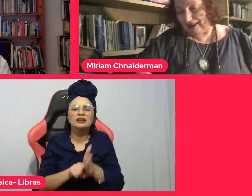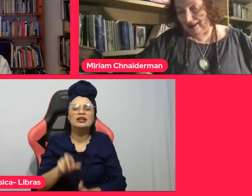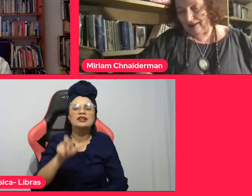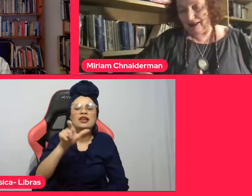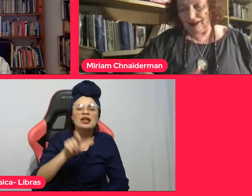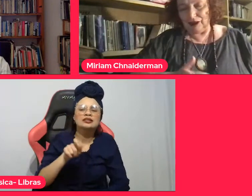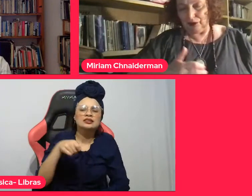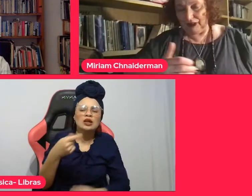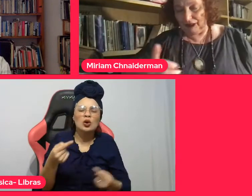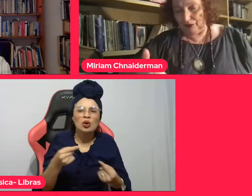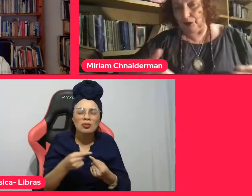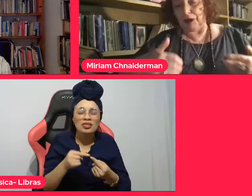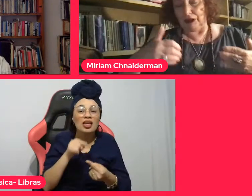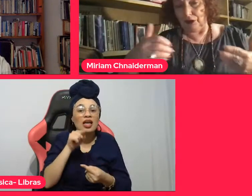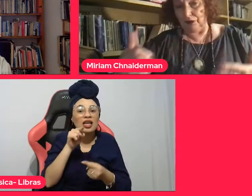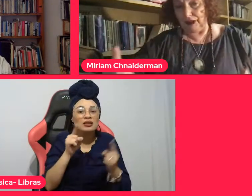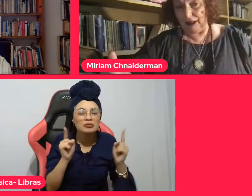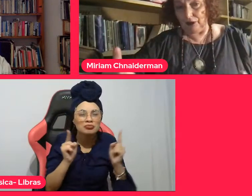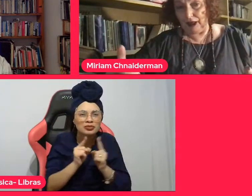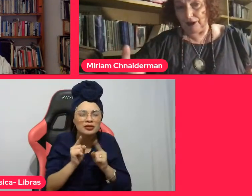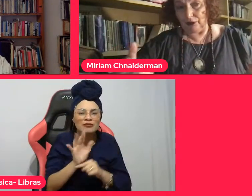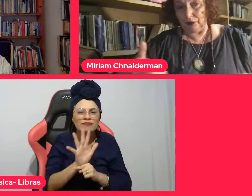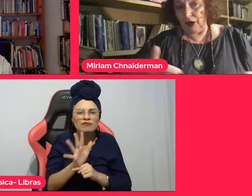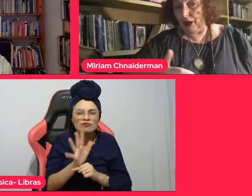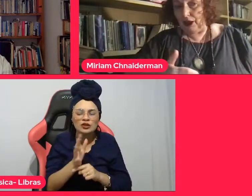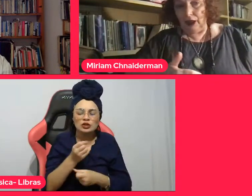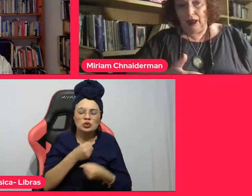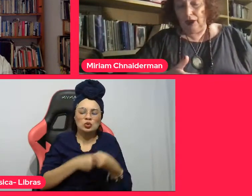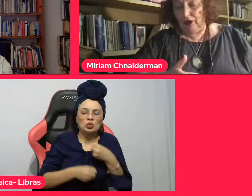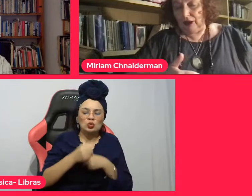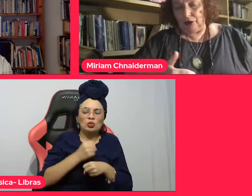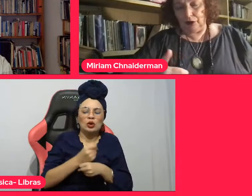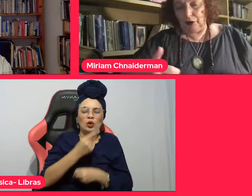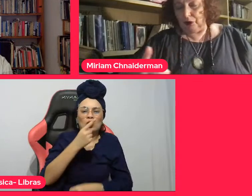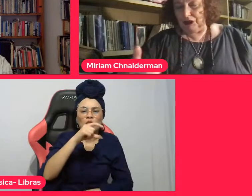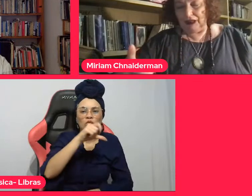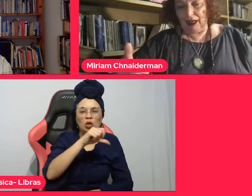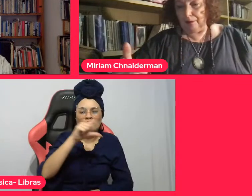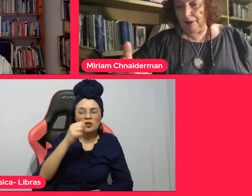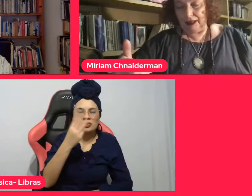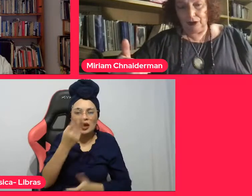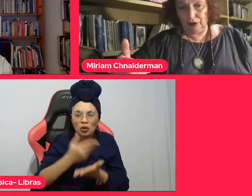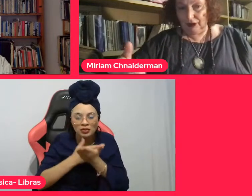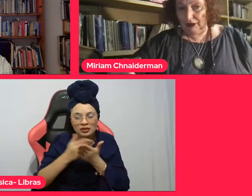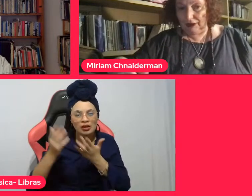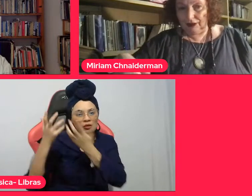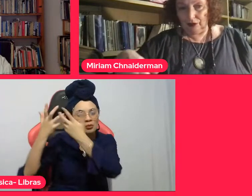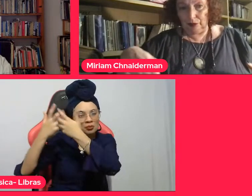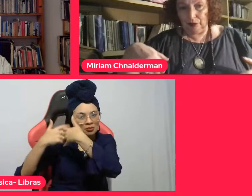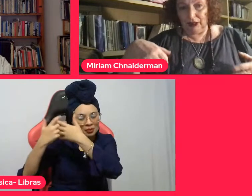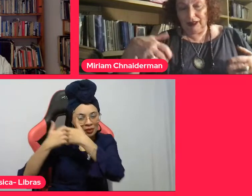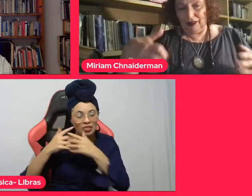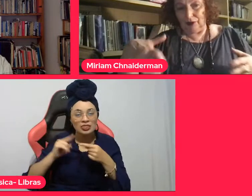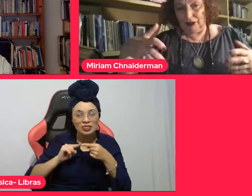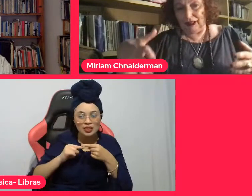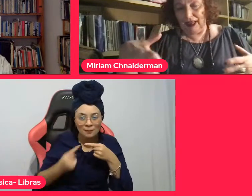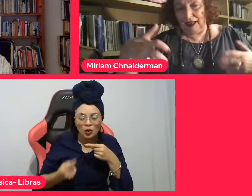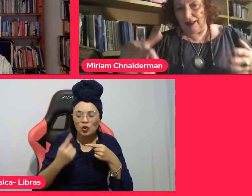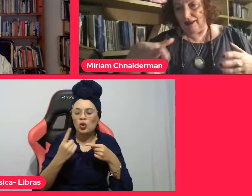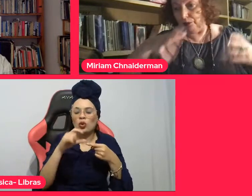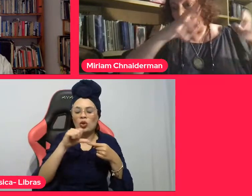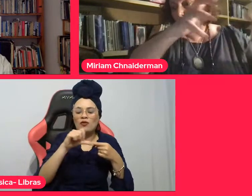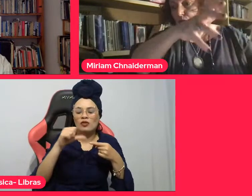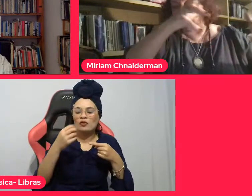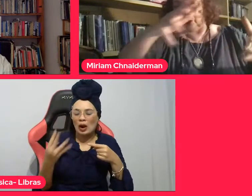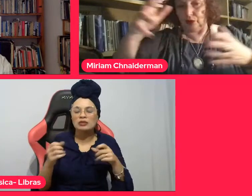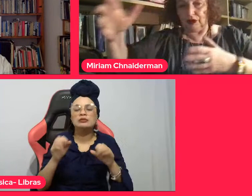93. O filme é de 94. Eu acho que hoje é impressionante como aquilo que